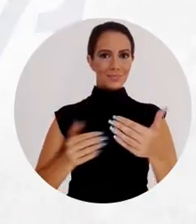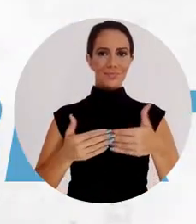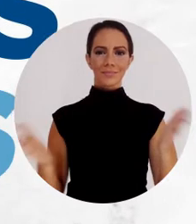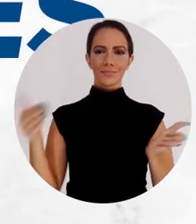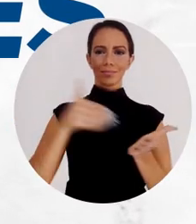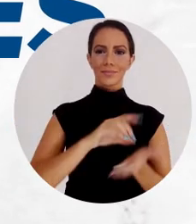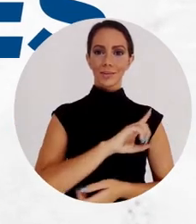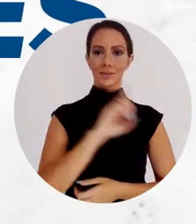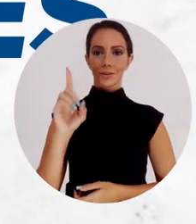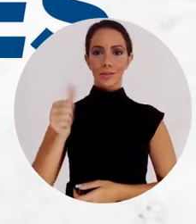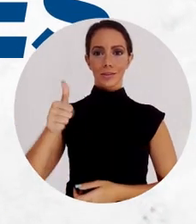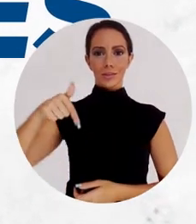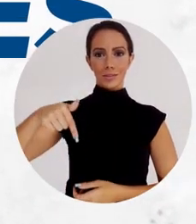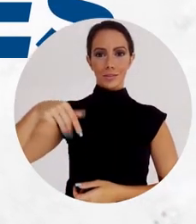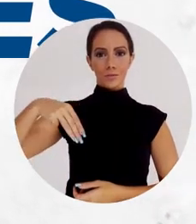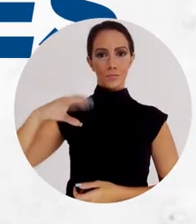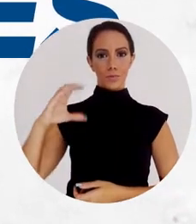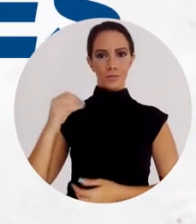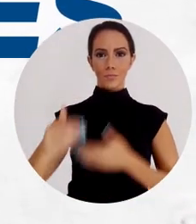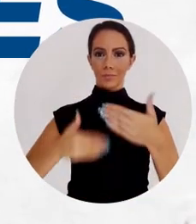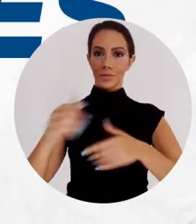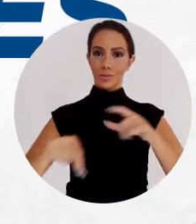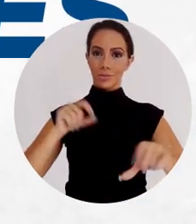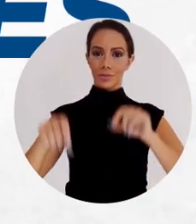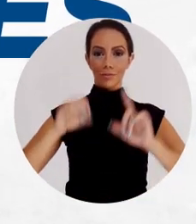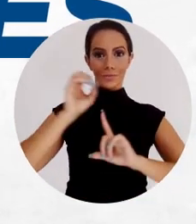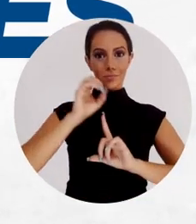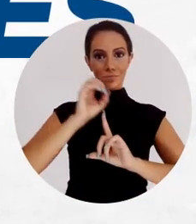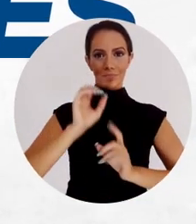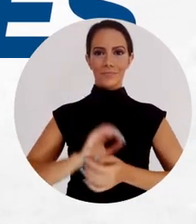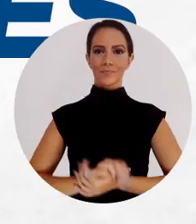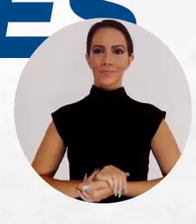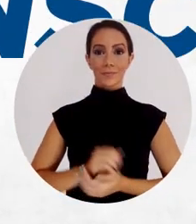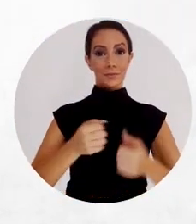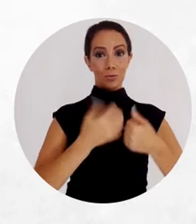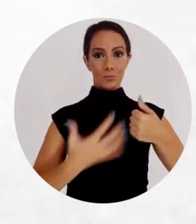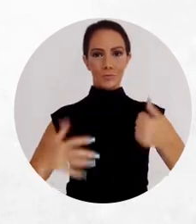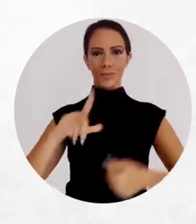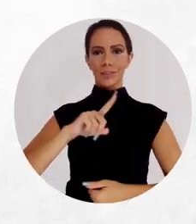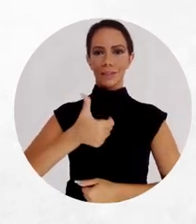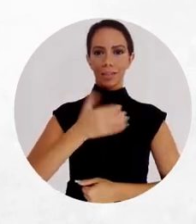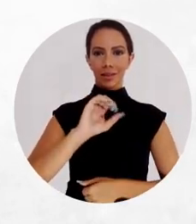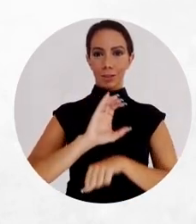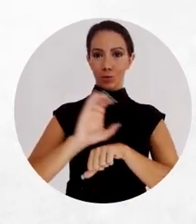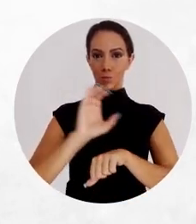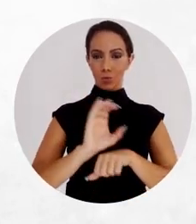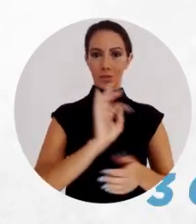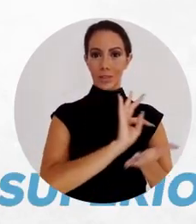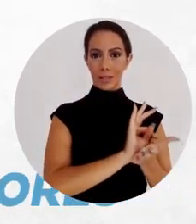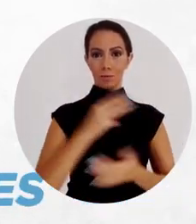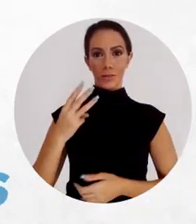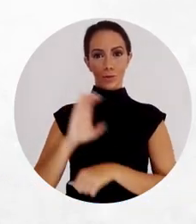Inscrições abertas até 17 de março para mais um processo seletivo do IFMG. Em Ouro Preto, são ofertados 10